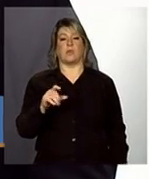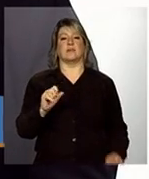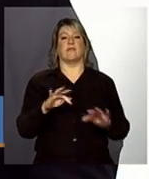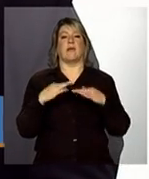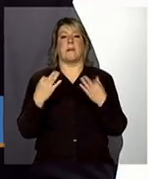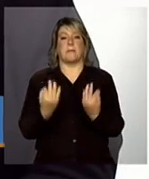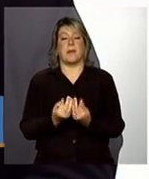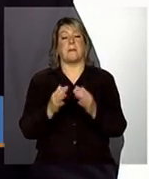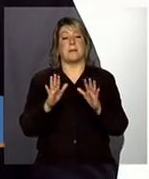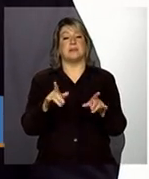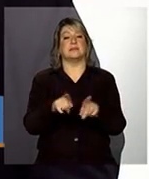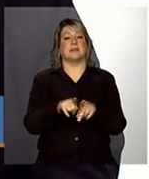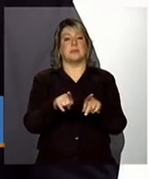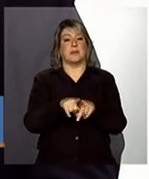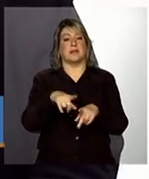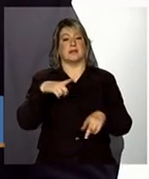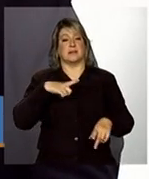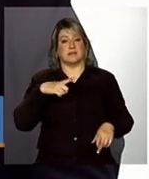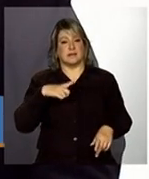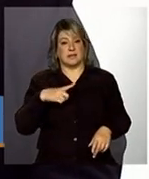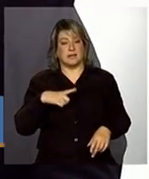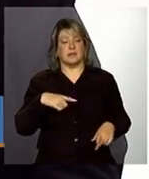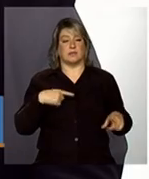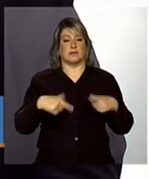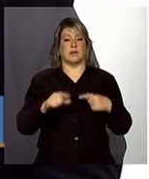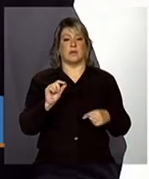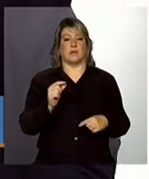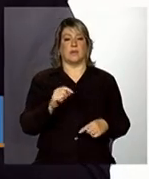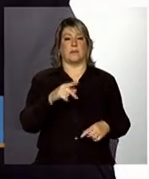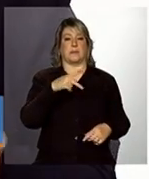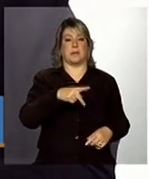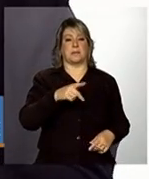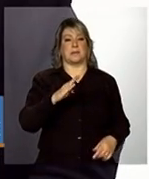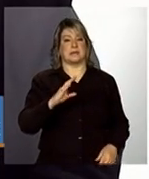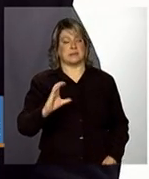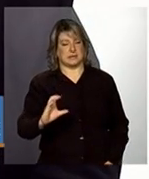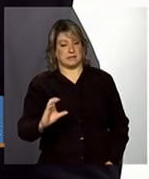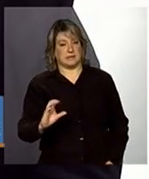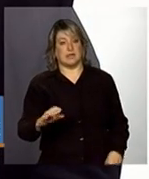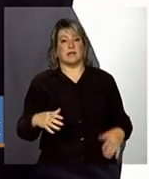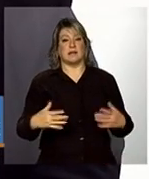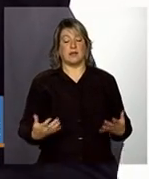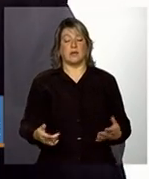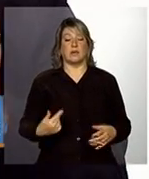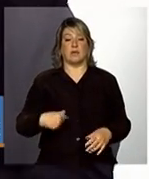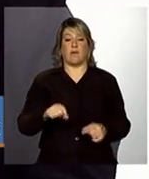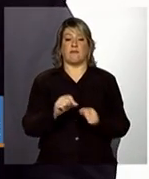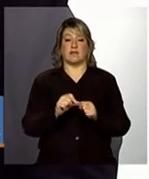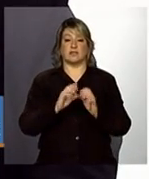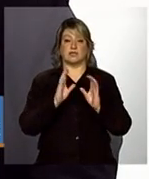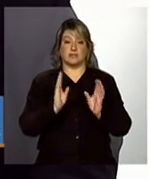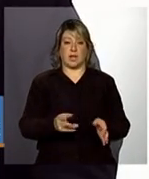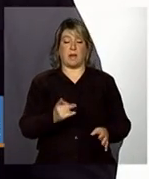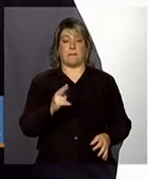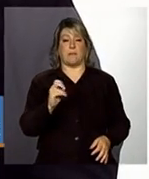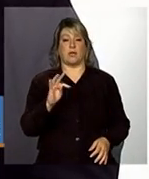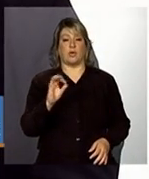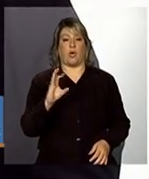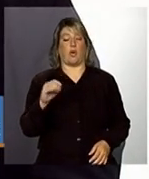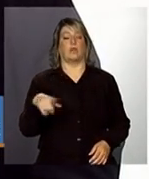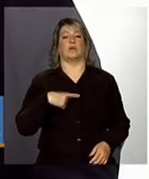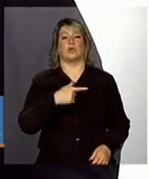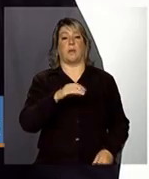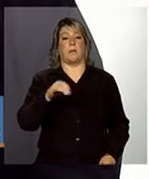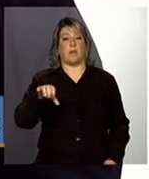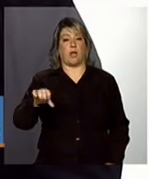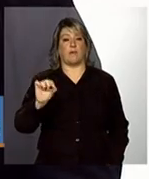mas também tem o benefício de prestação continuada, BPC, né? Então, nós criamos um protocolo já em 2009, onde